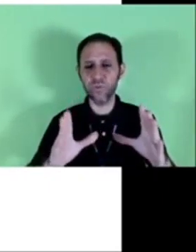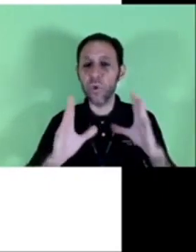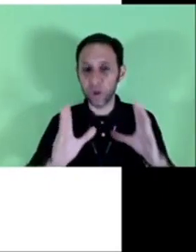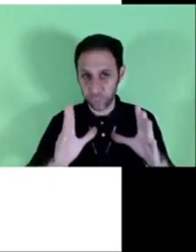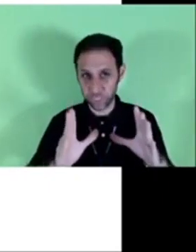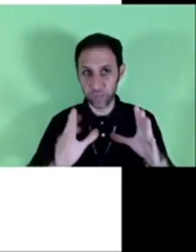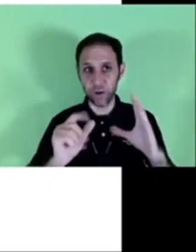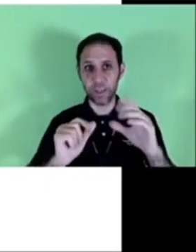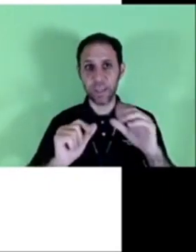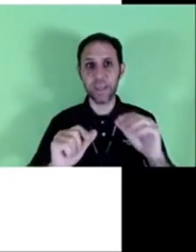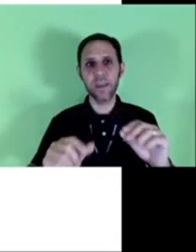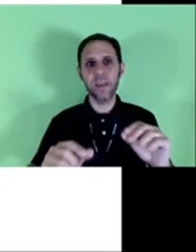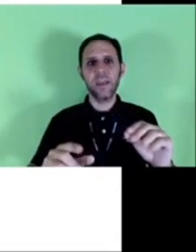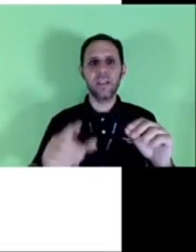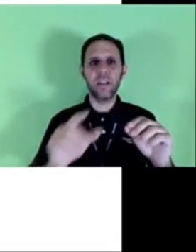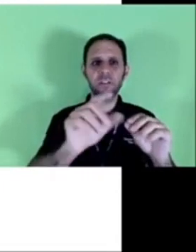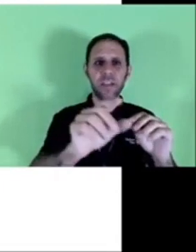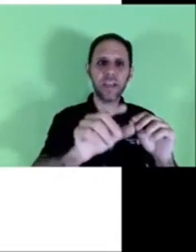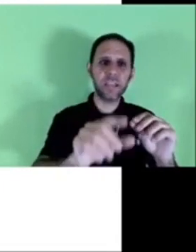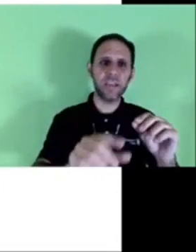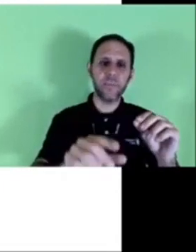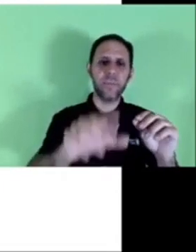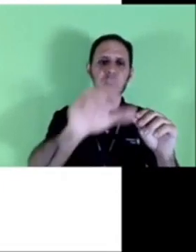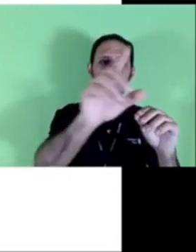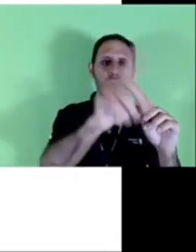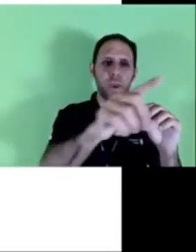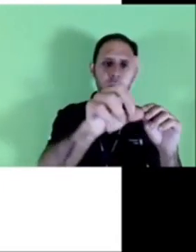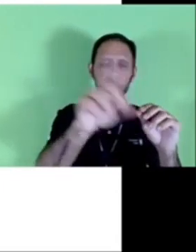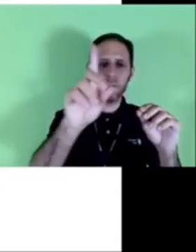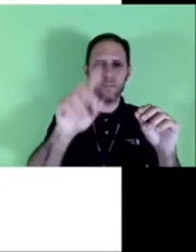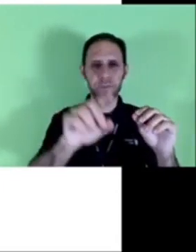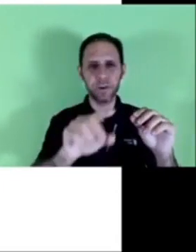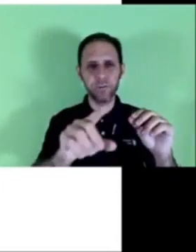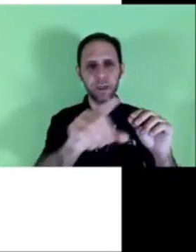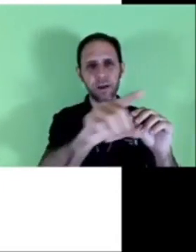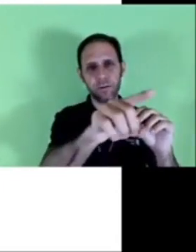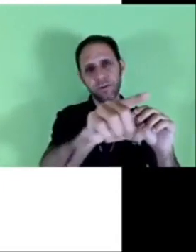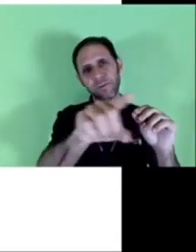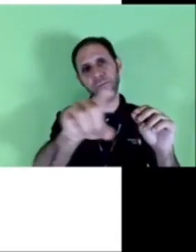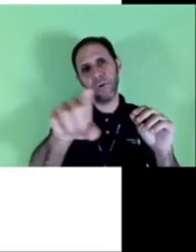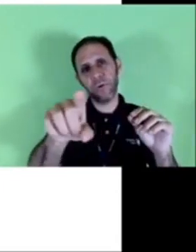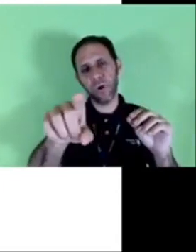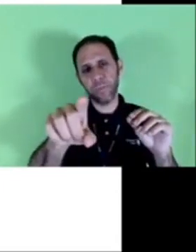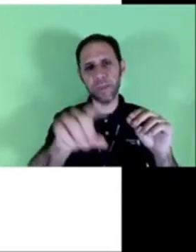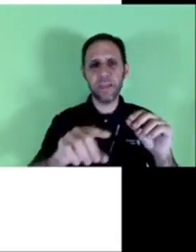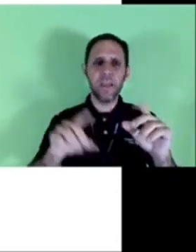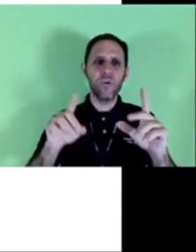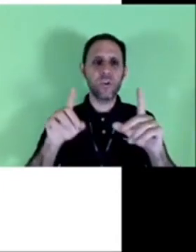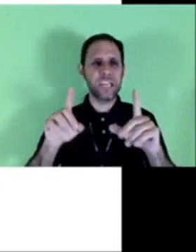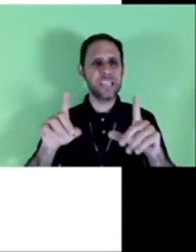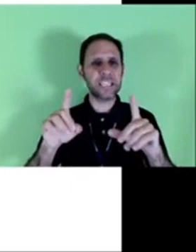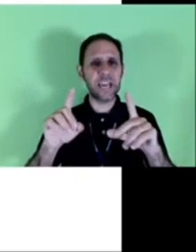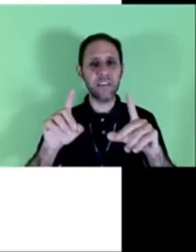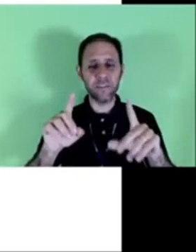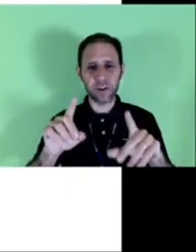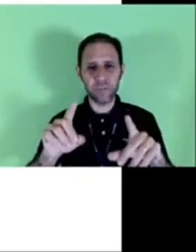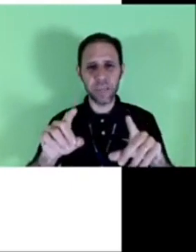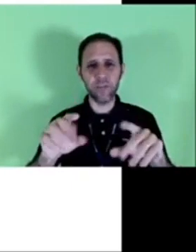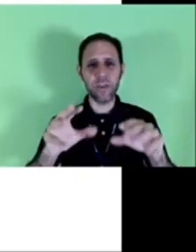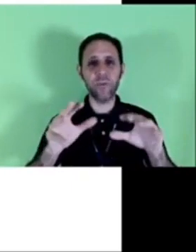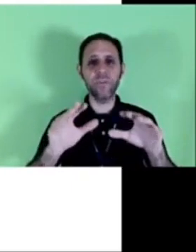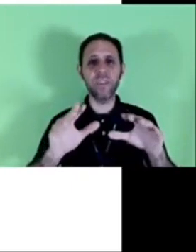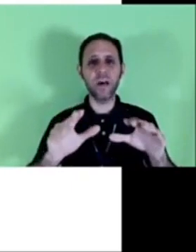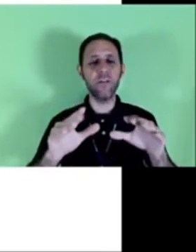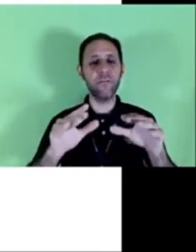mostrar no Word. Ok? Então eu tenho aqui o eu, vírgula, o meu nome. O que está em